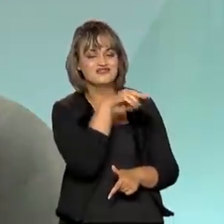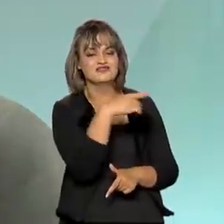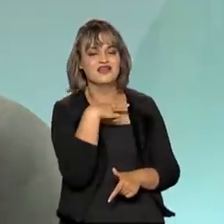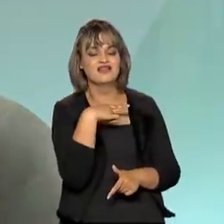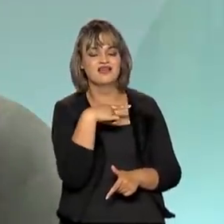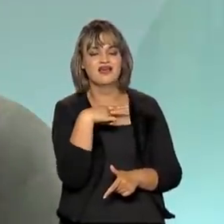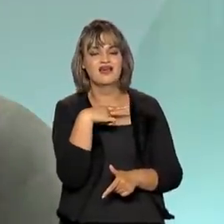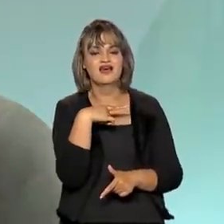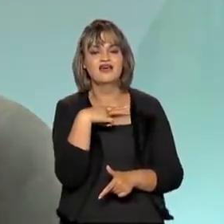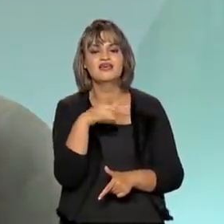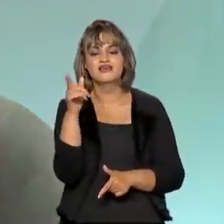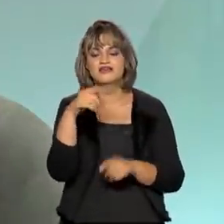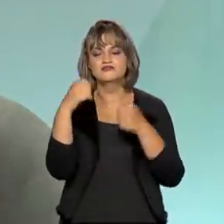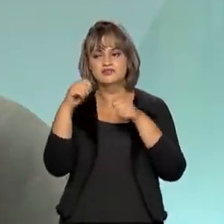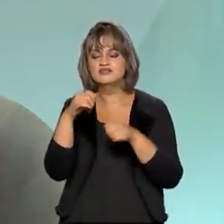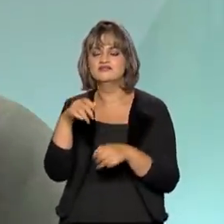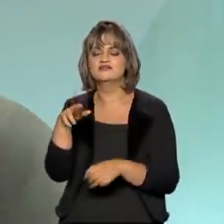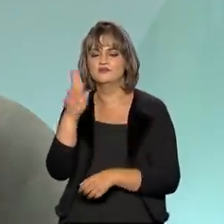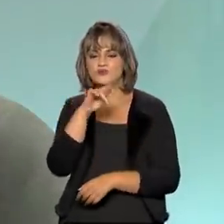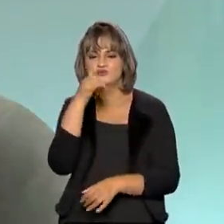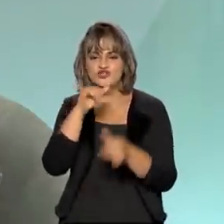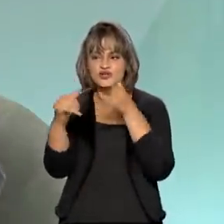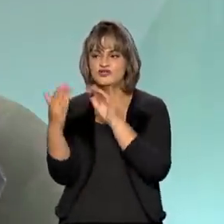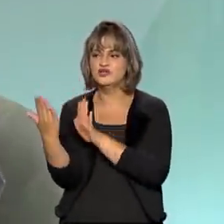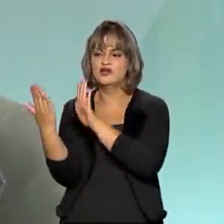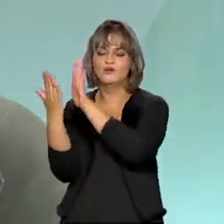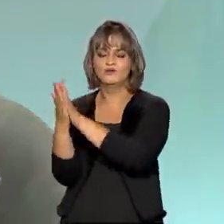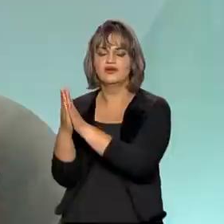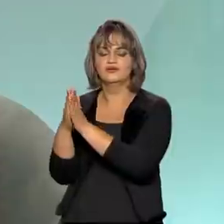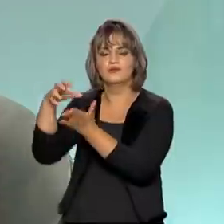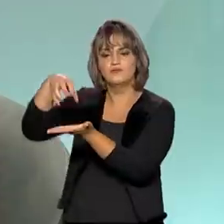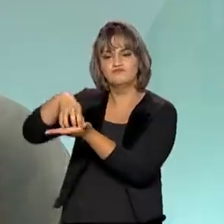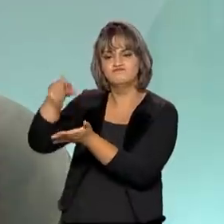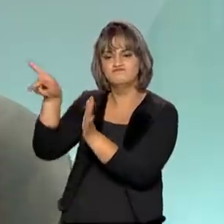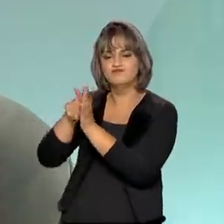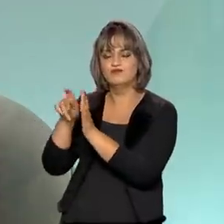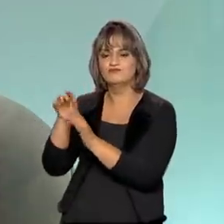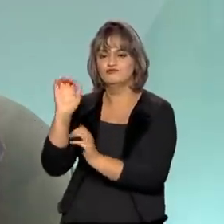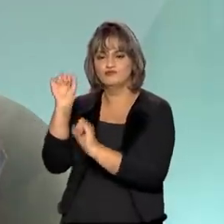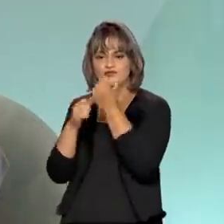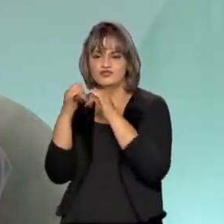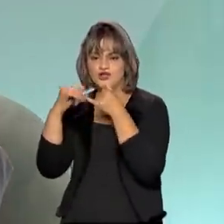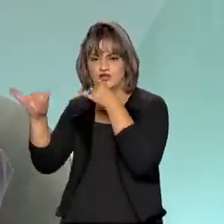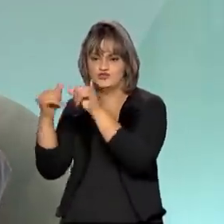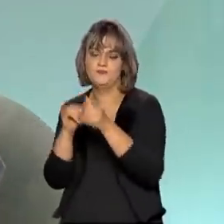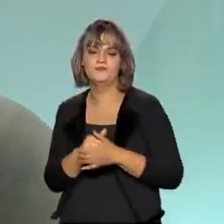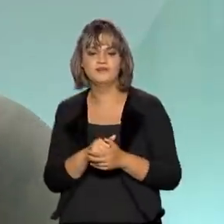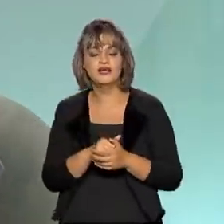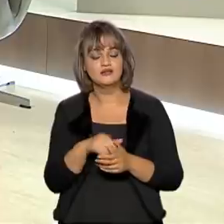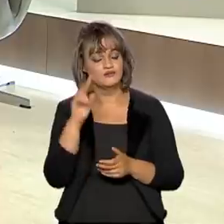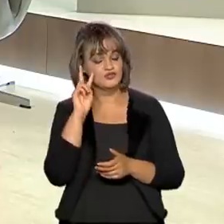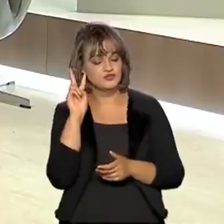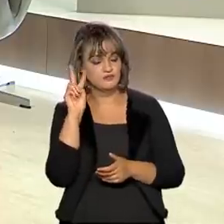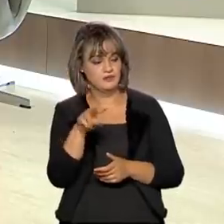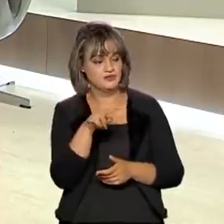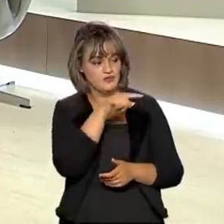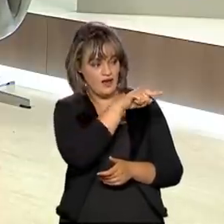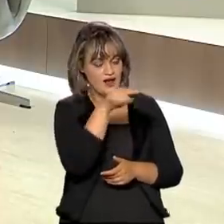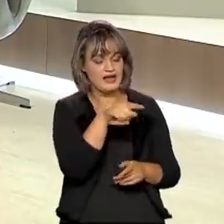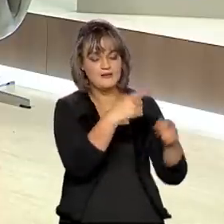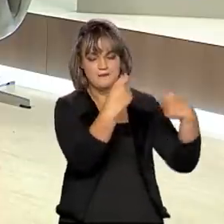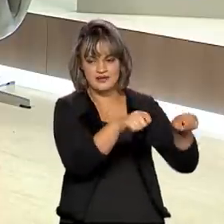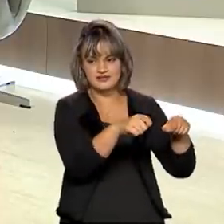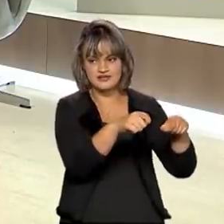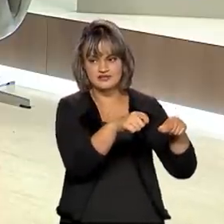concessionárias, com distribuidoras de energia. Então, abarcamos também medidas do lado, não só da oferta, como da demanda, para